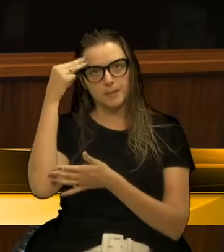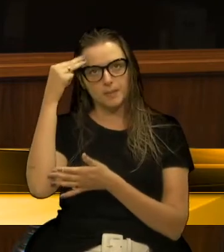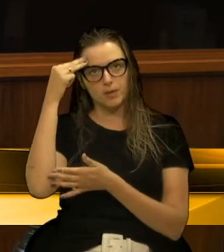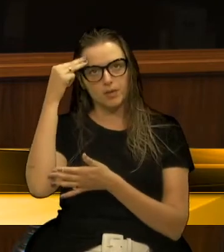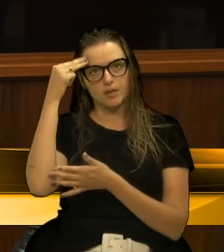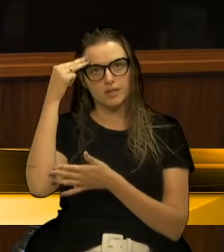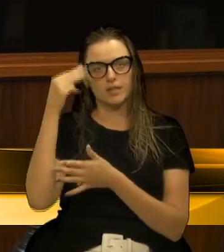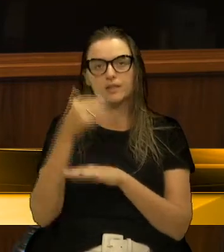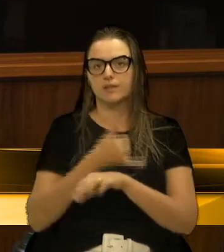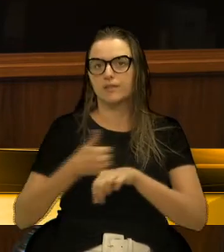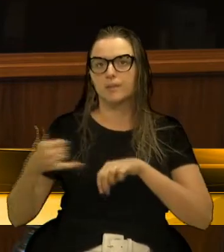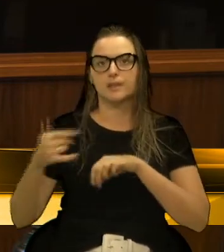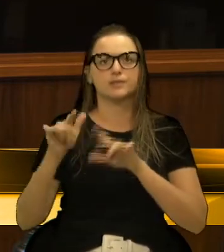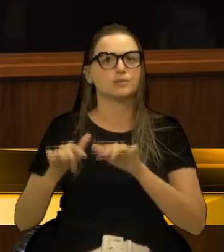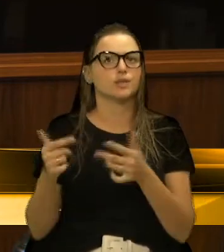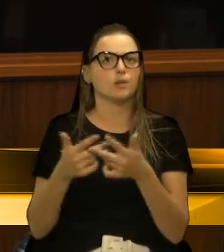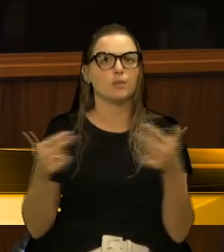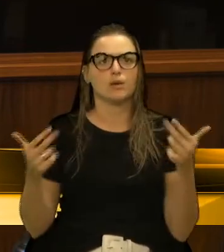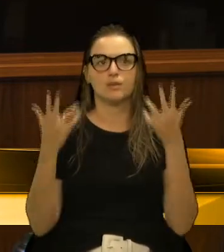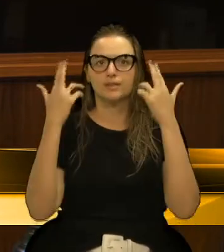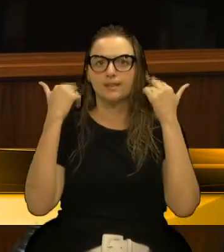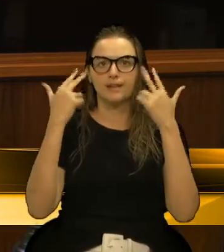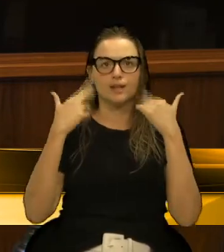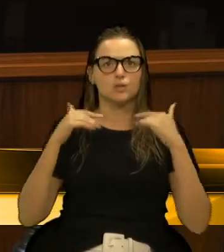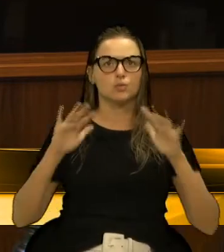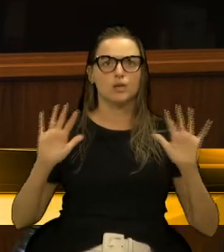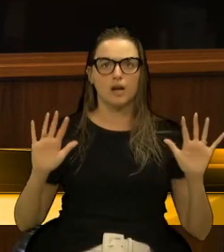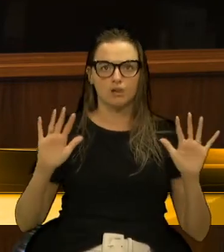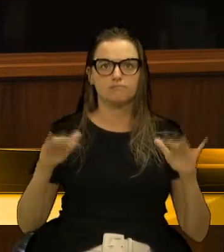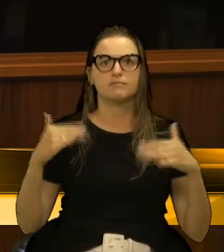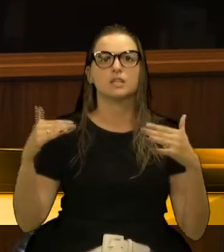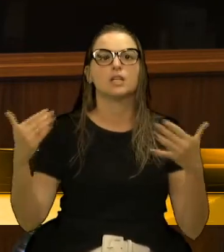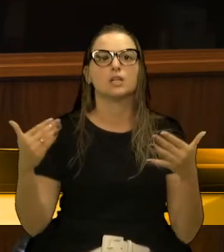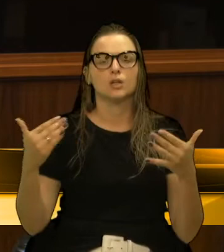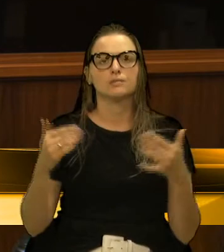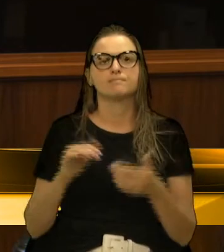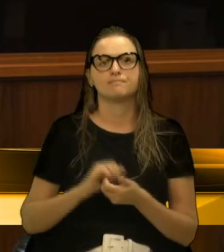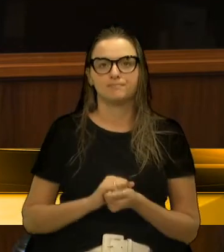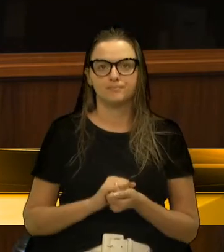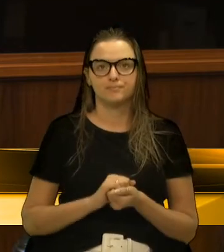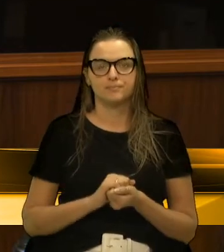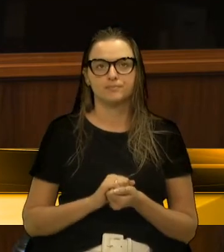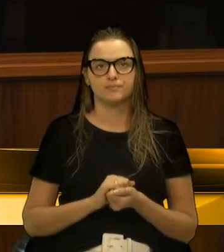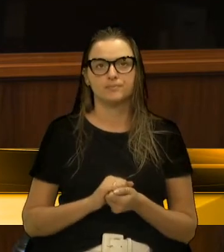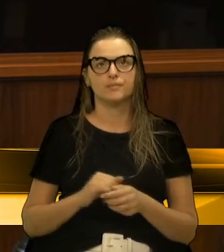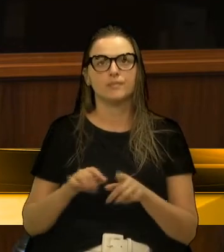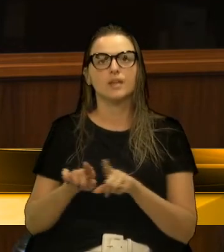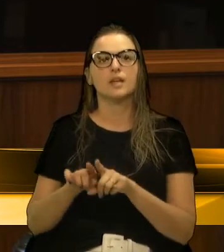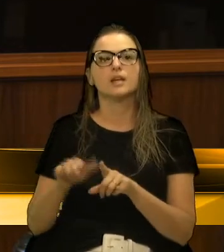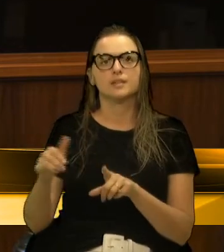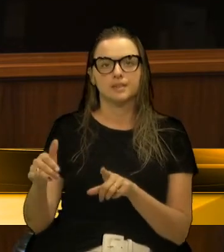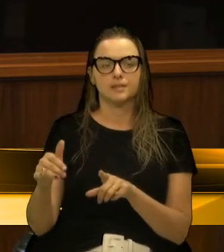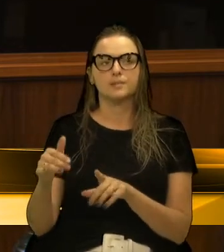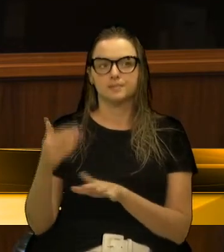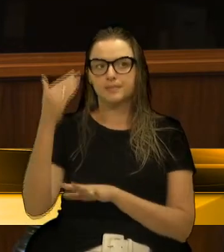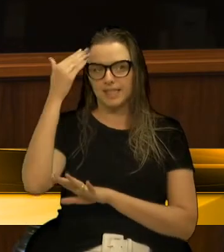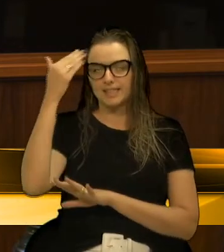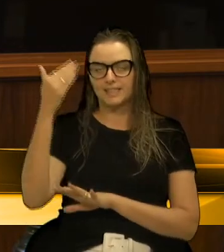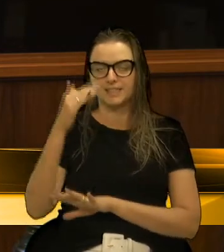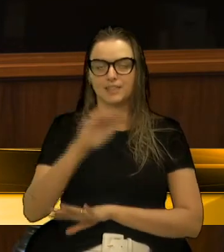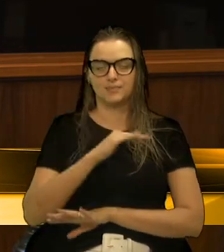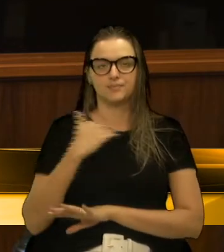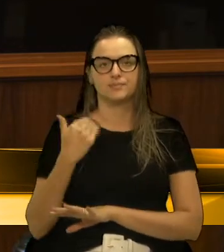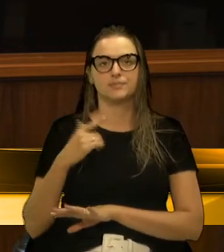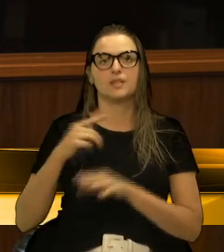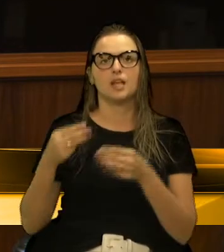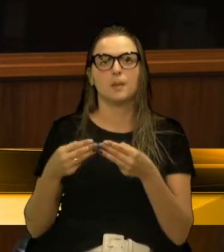o que é uma coisa natural quando as pessoas nos deixam, mas nós temos um museu